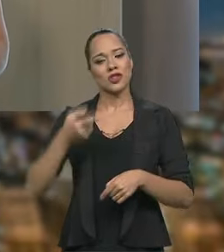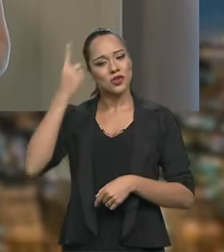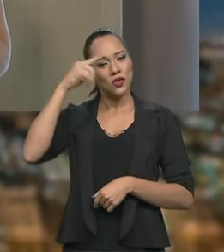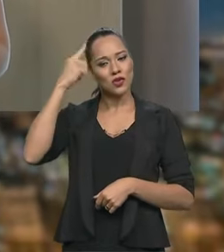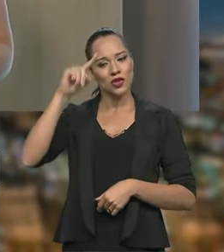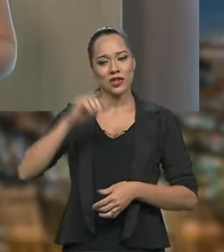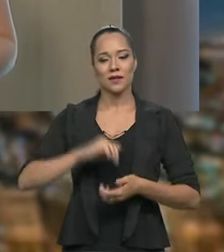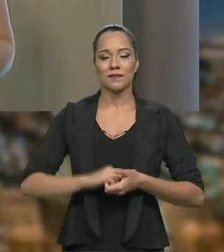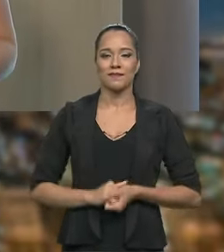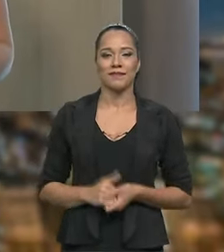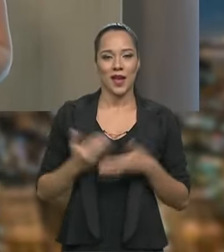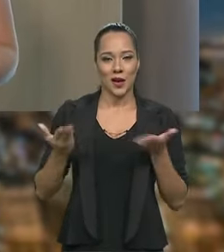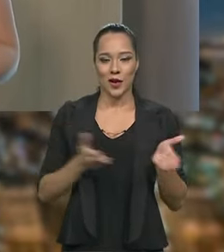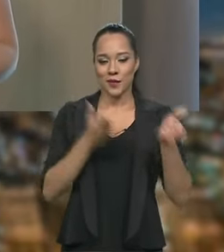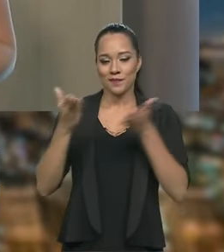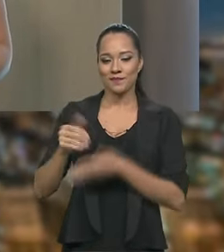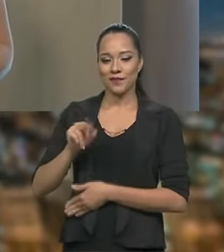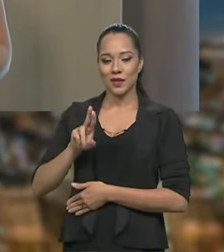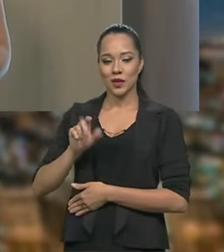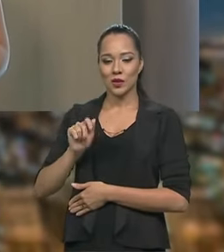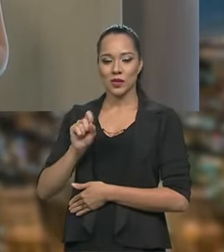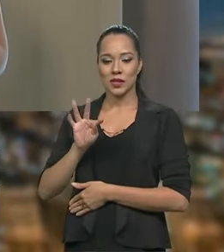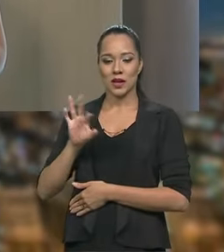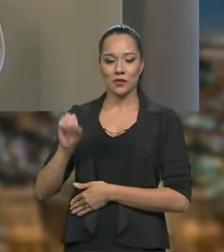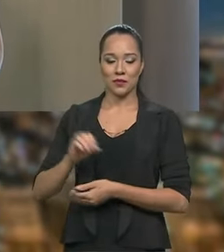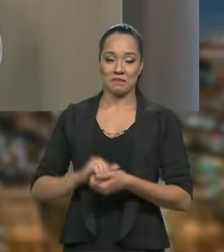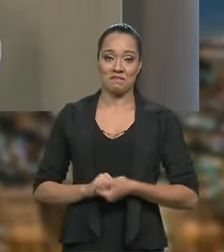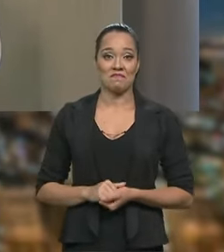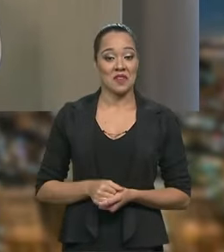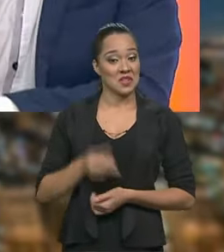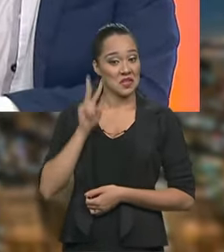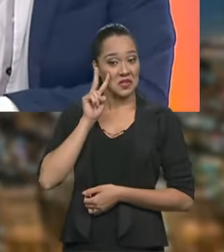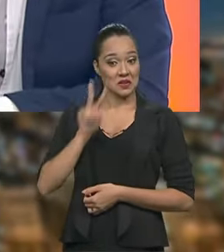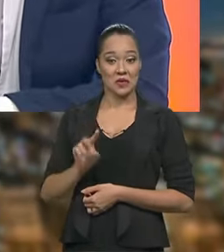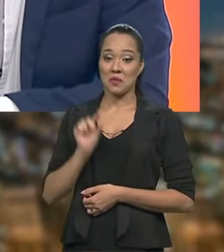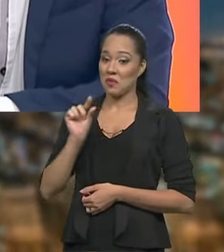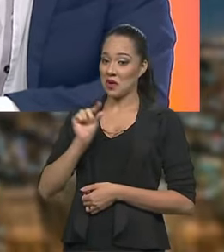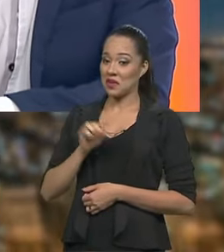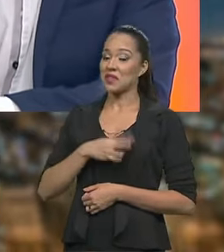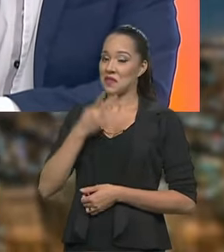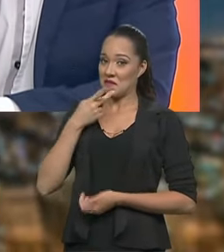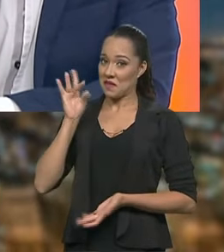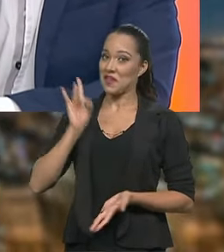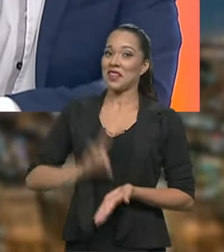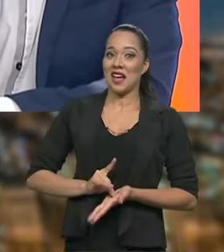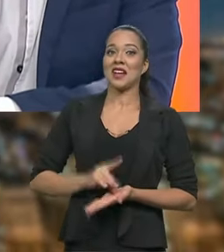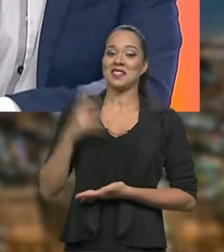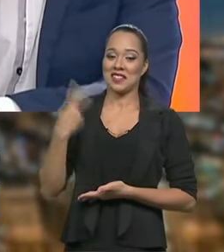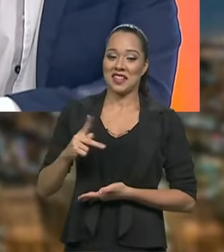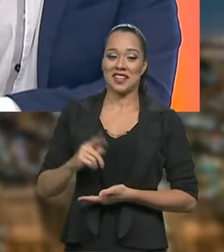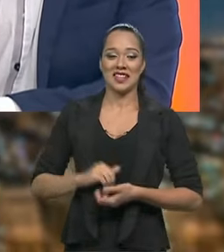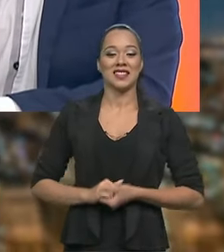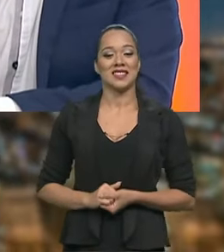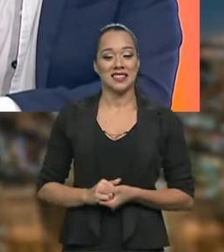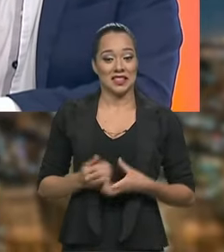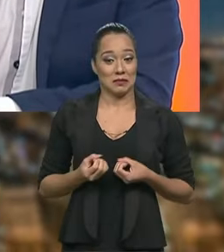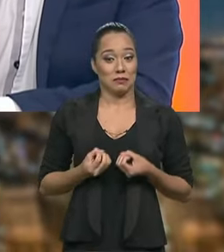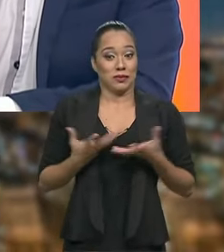Gustavo, a palavra agora é sua. A gente já viu aqui um pouquinho dessa sinceridade do Nelson, isso é muito